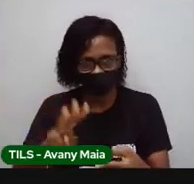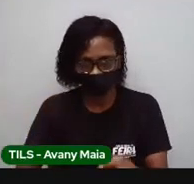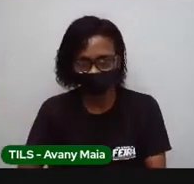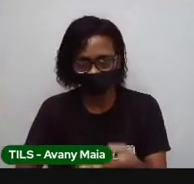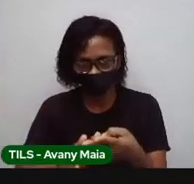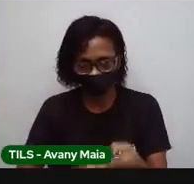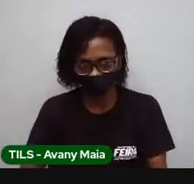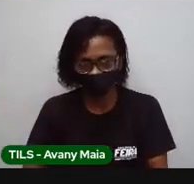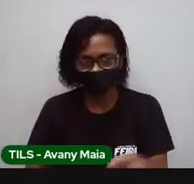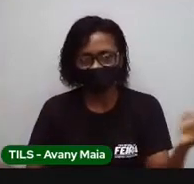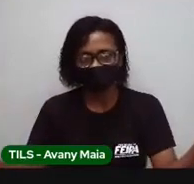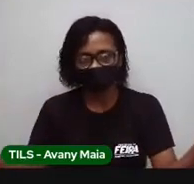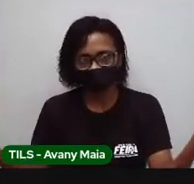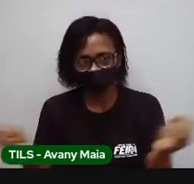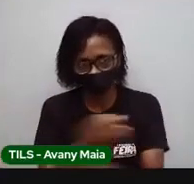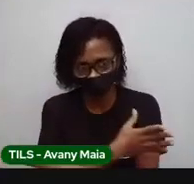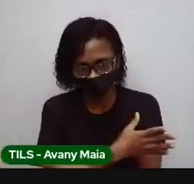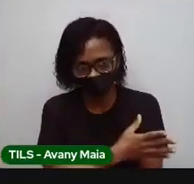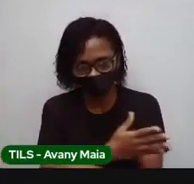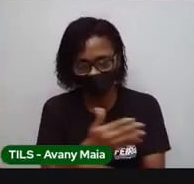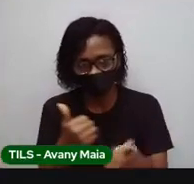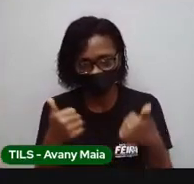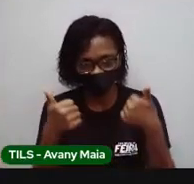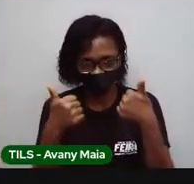é solução. Valeu!